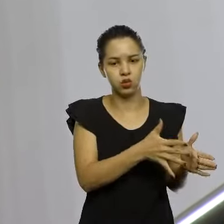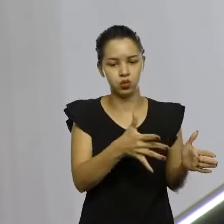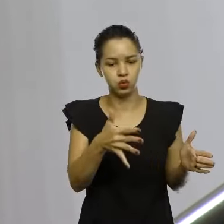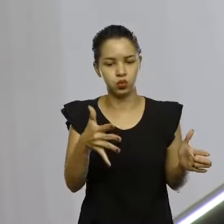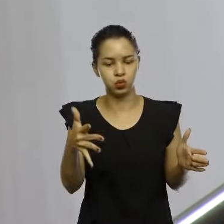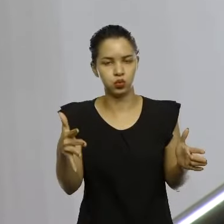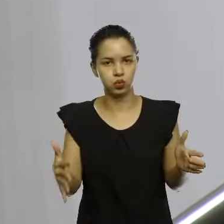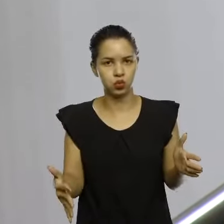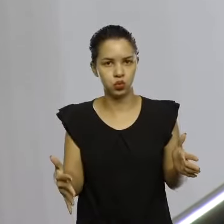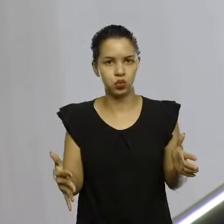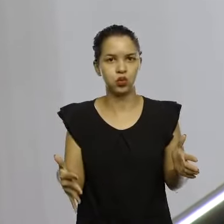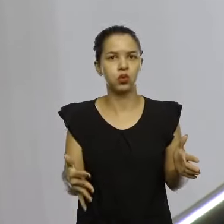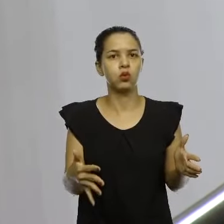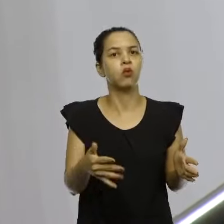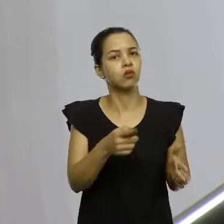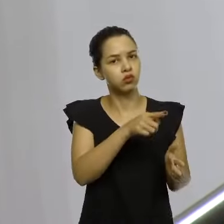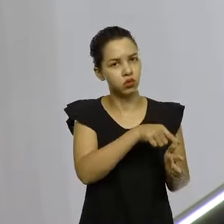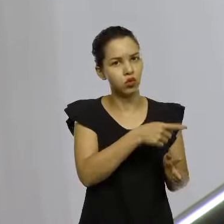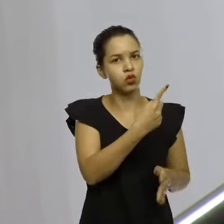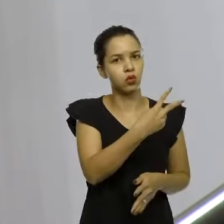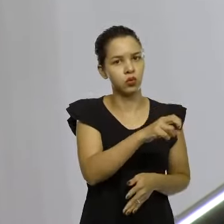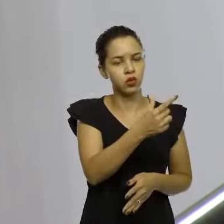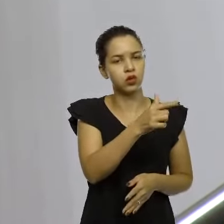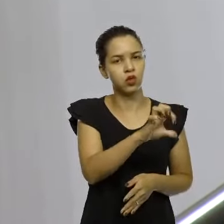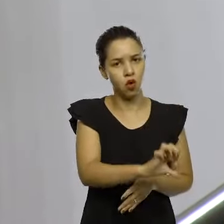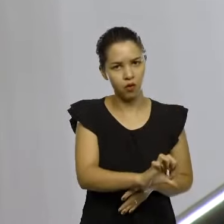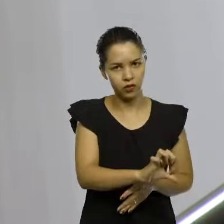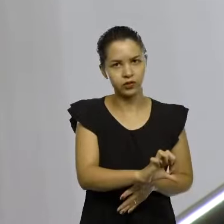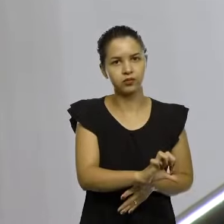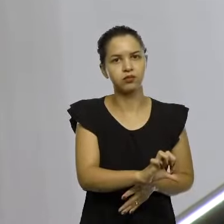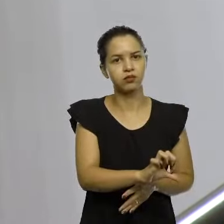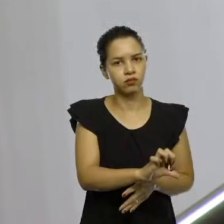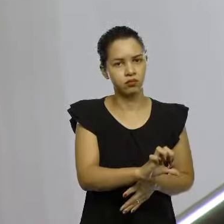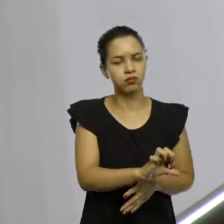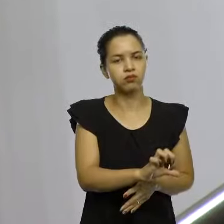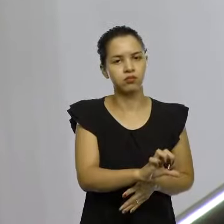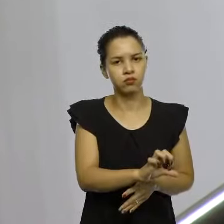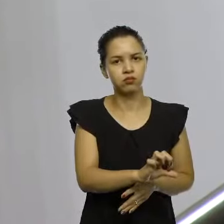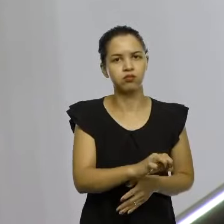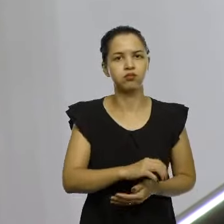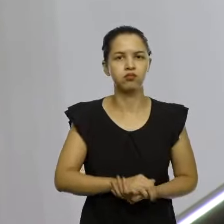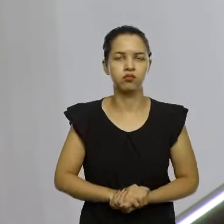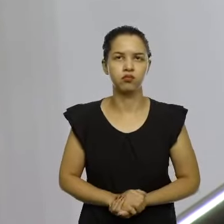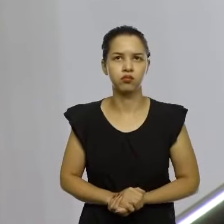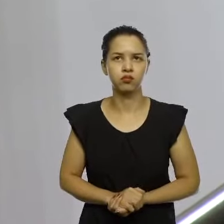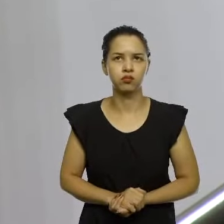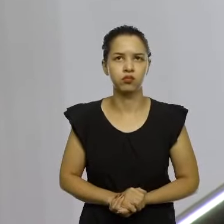2019. 19 de junho de 2019. Oi?